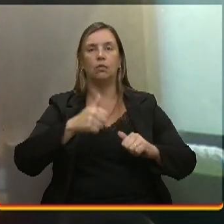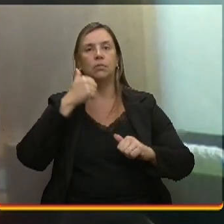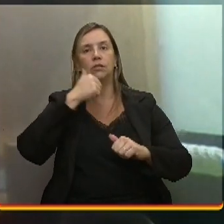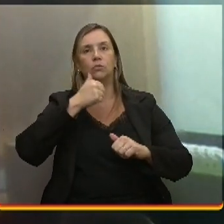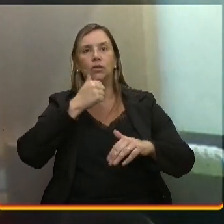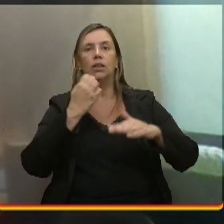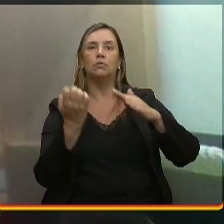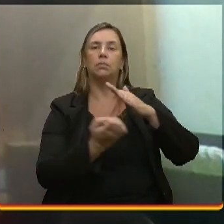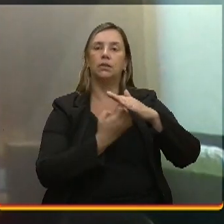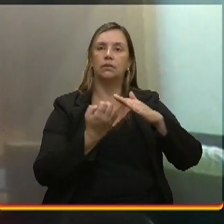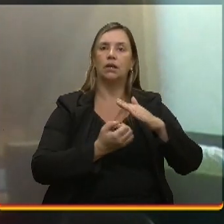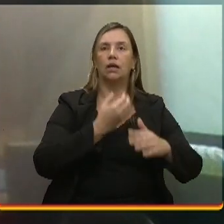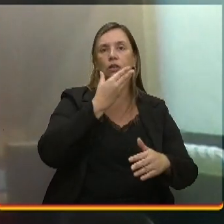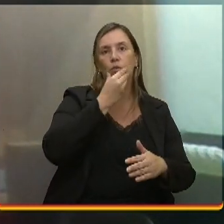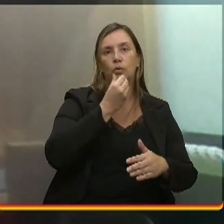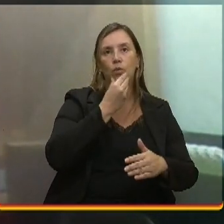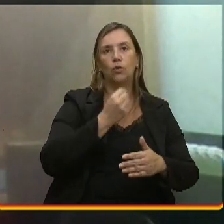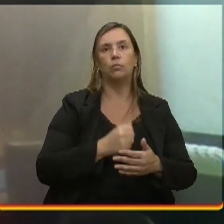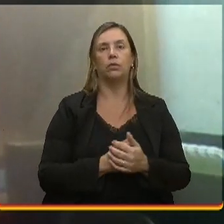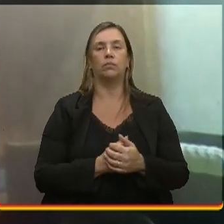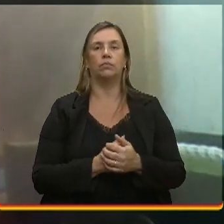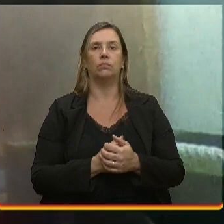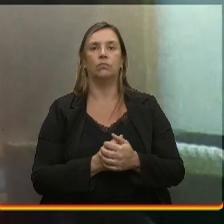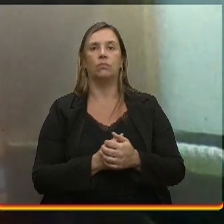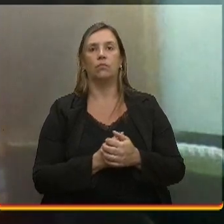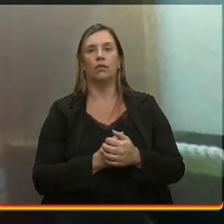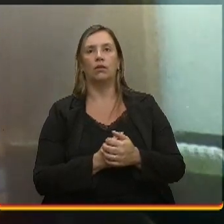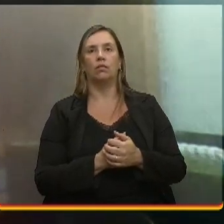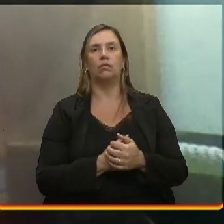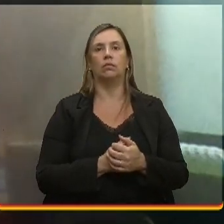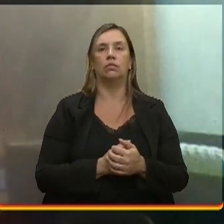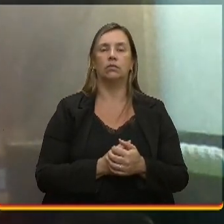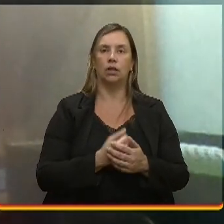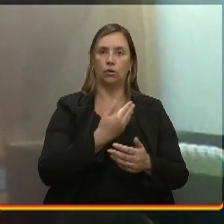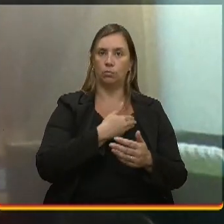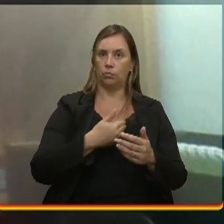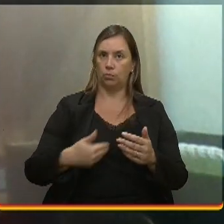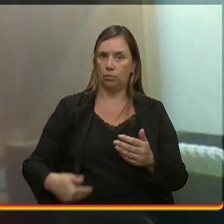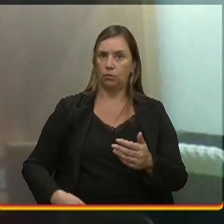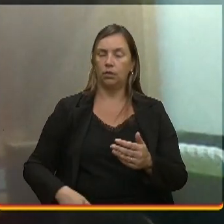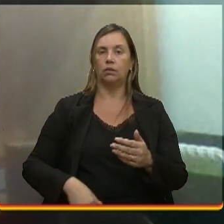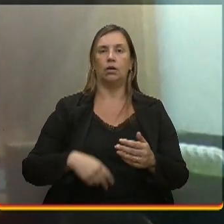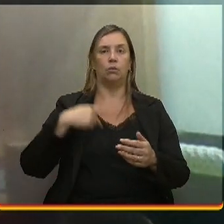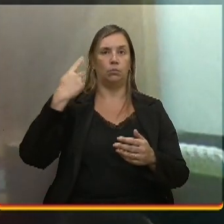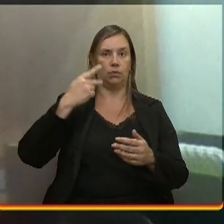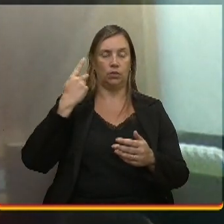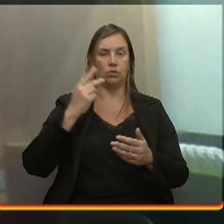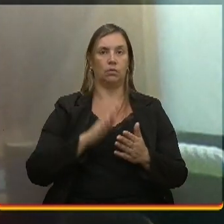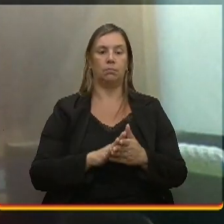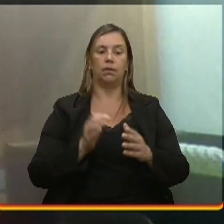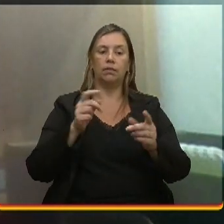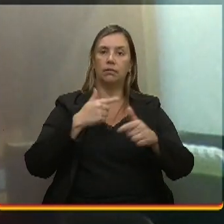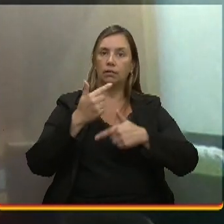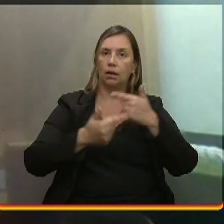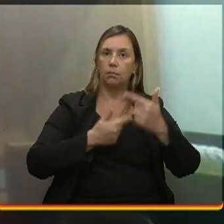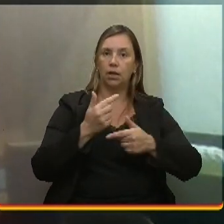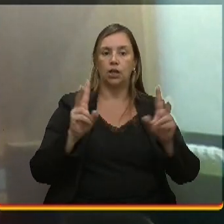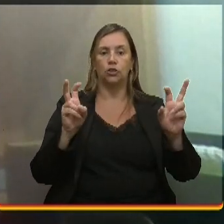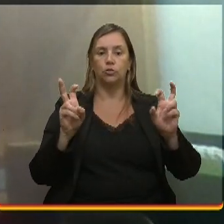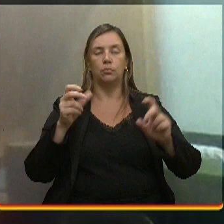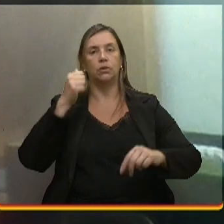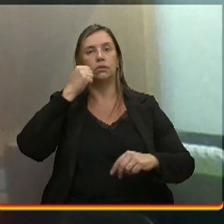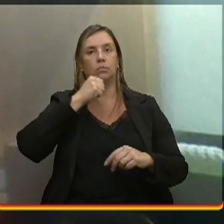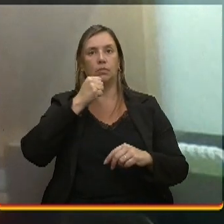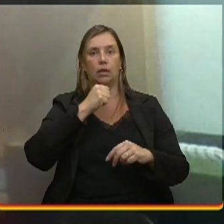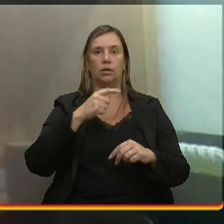os empresários e a opinião pública, enfim, a política pública para trabalhar a questão das mulheres, a gente